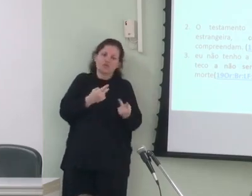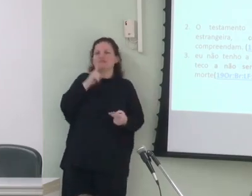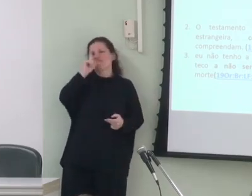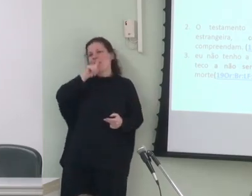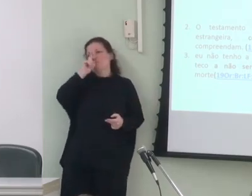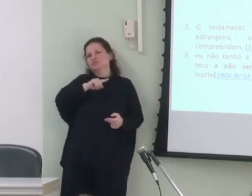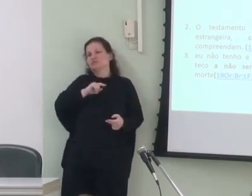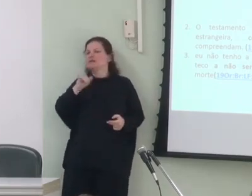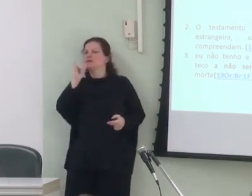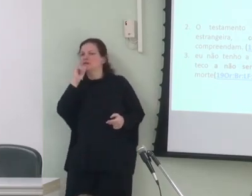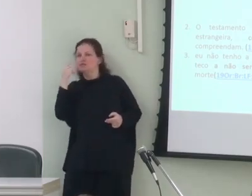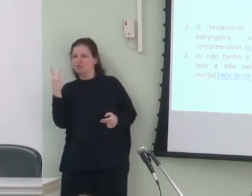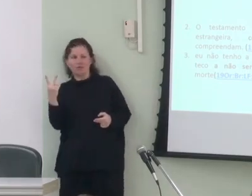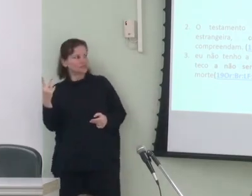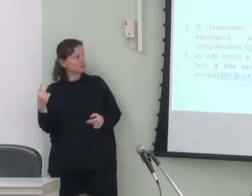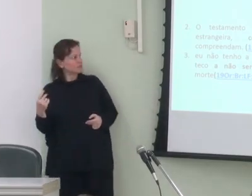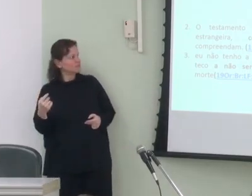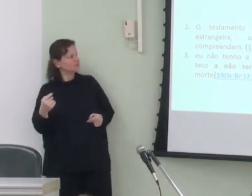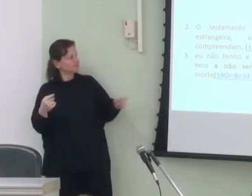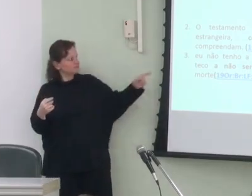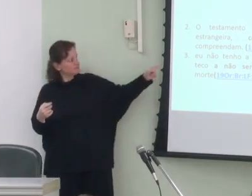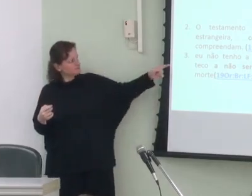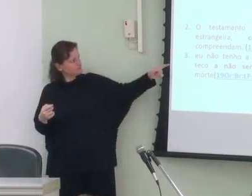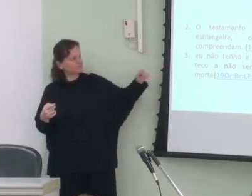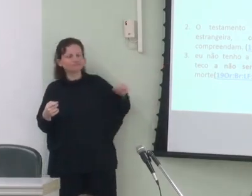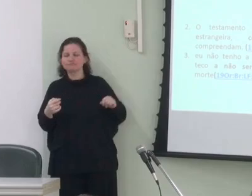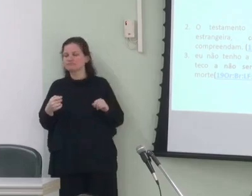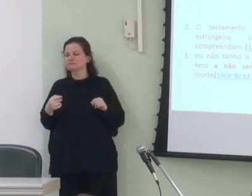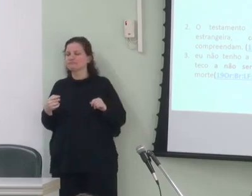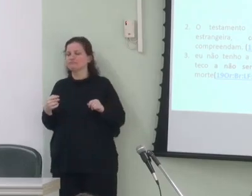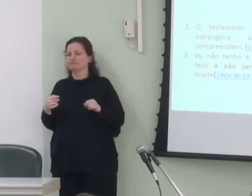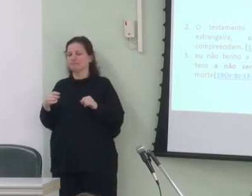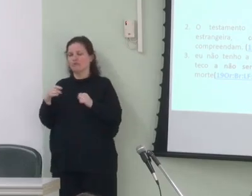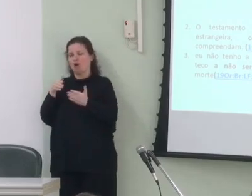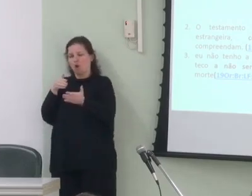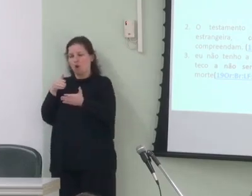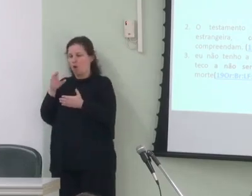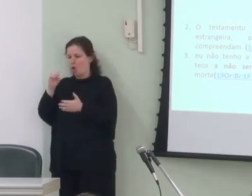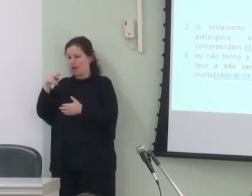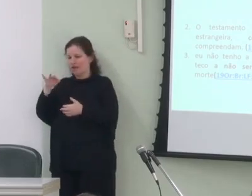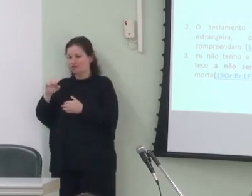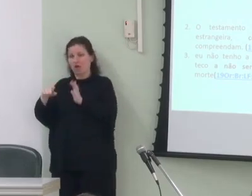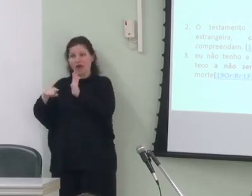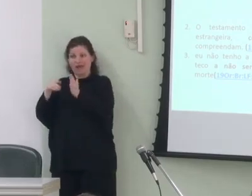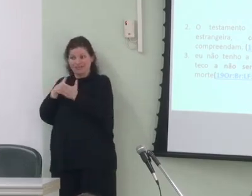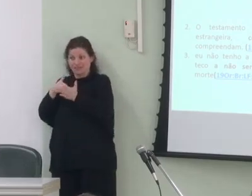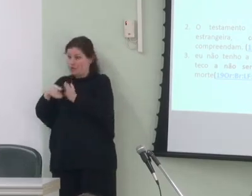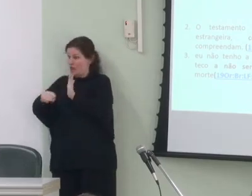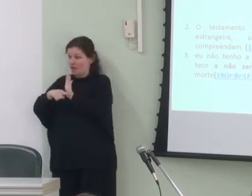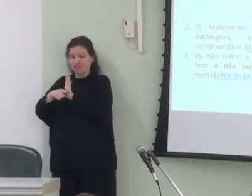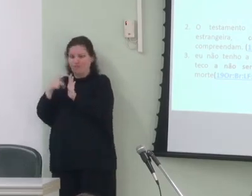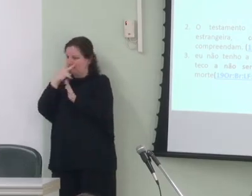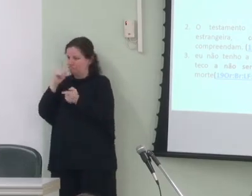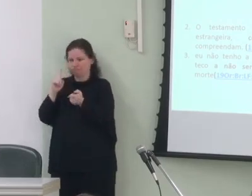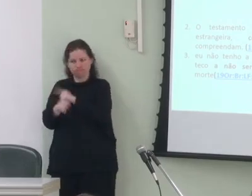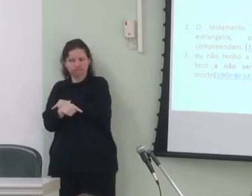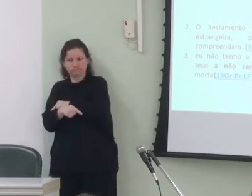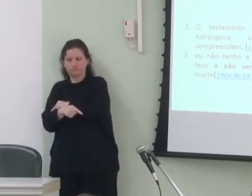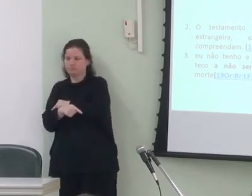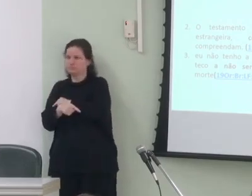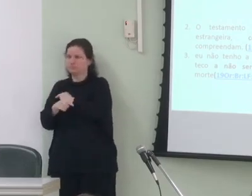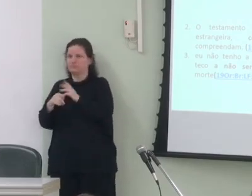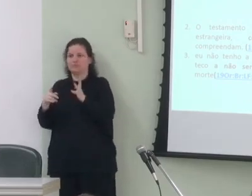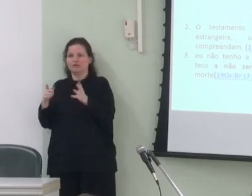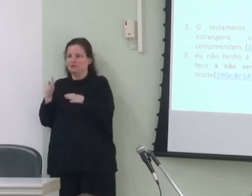exemplo dois por outro lado conectores restritivos negativos promovem uma inversão de polaridade